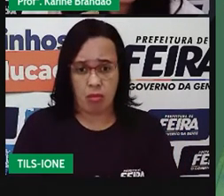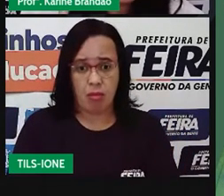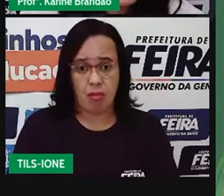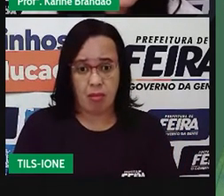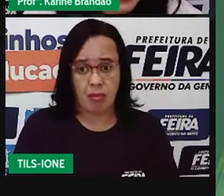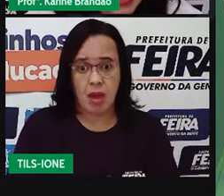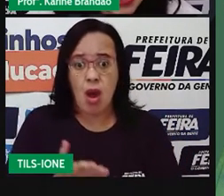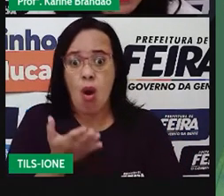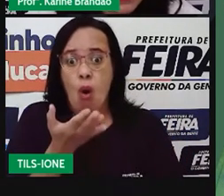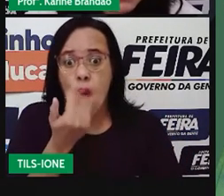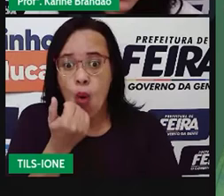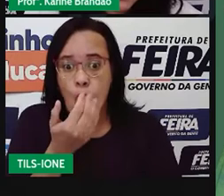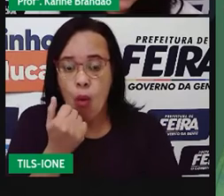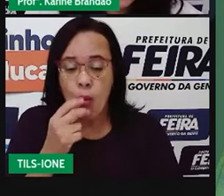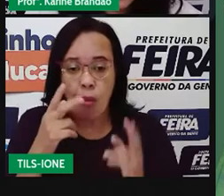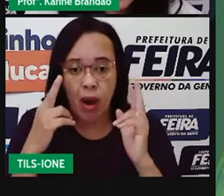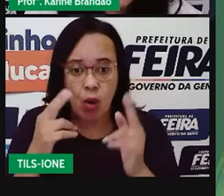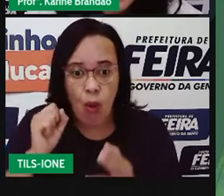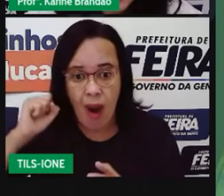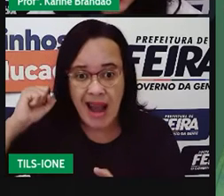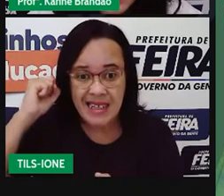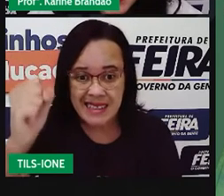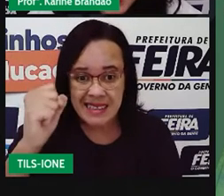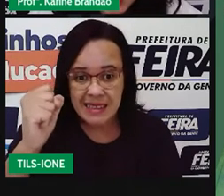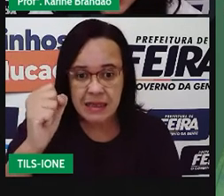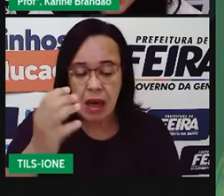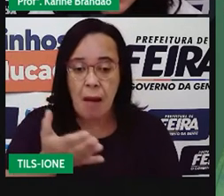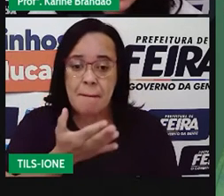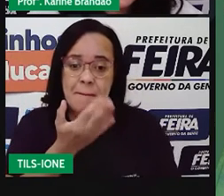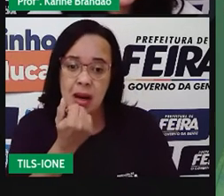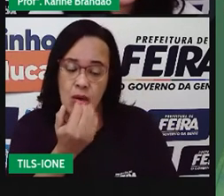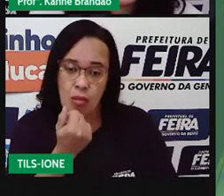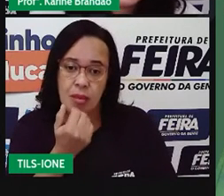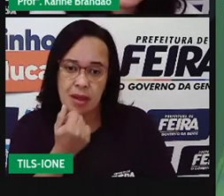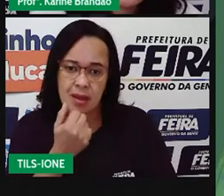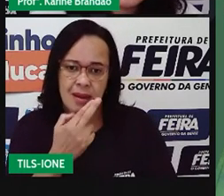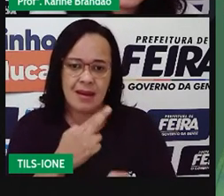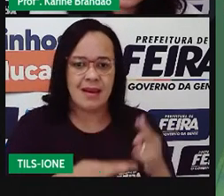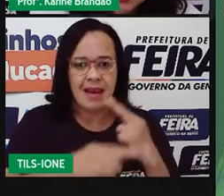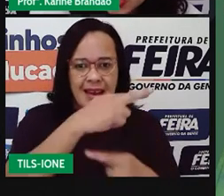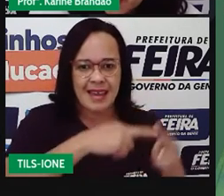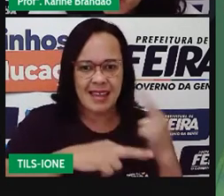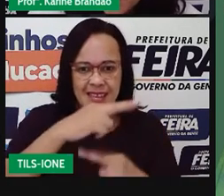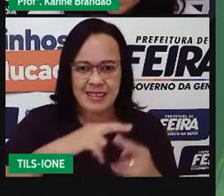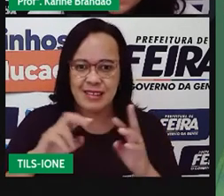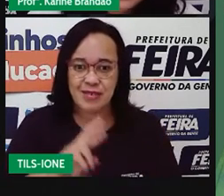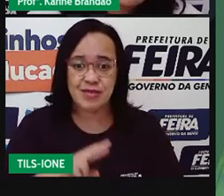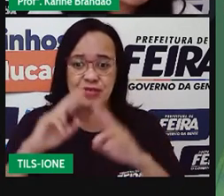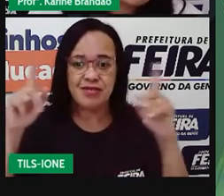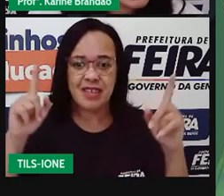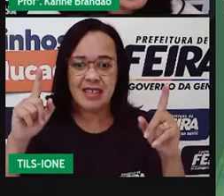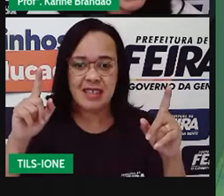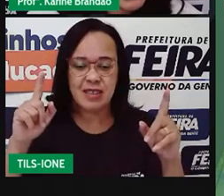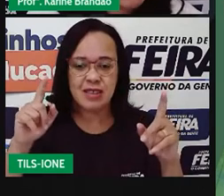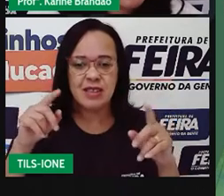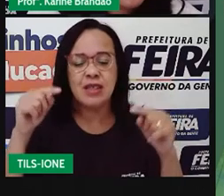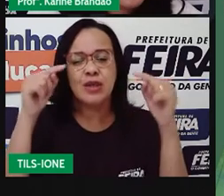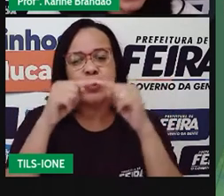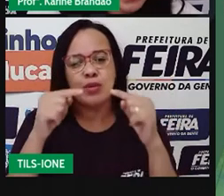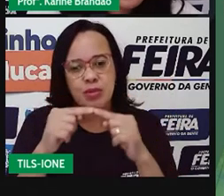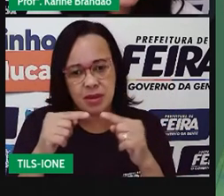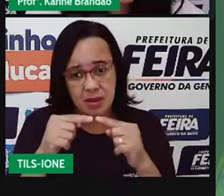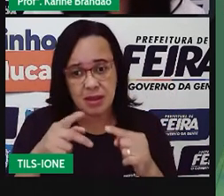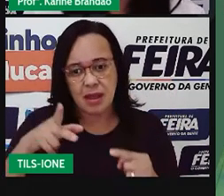pra me alimentar? Um indivíduo de uma espécie diferente? É uma relação desarmônica do tipo? Predação,